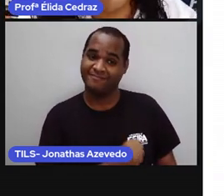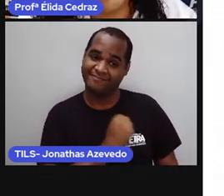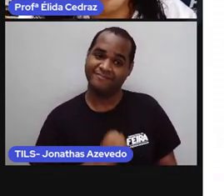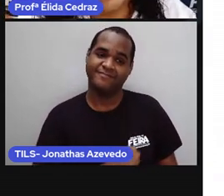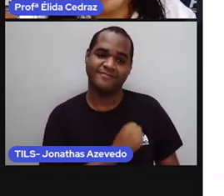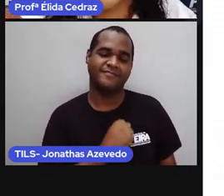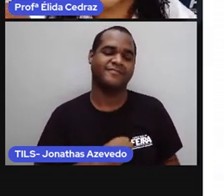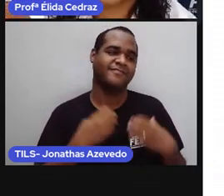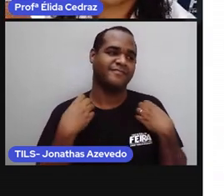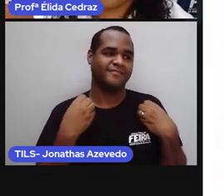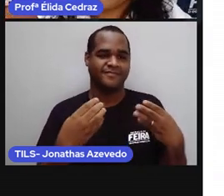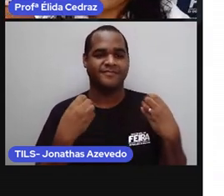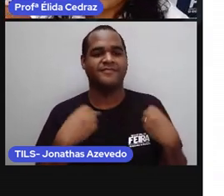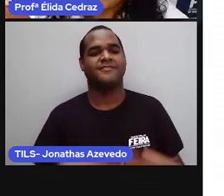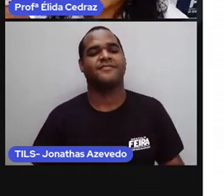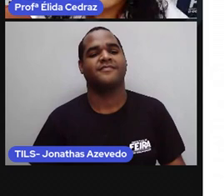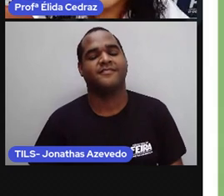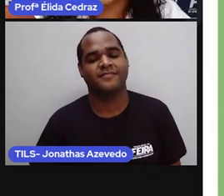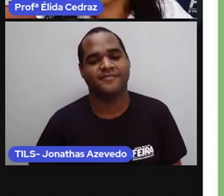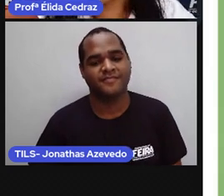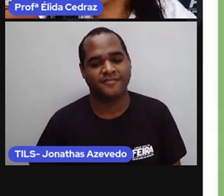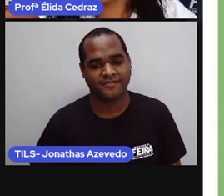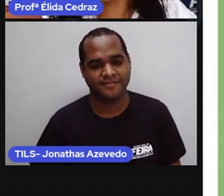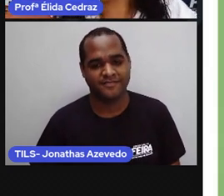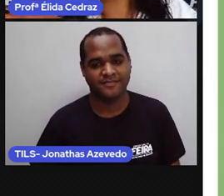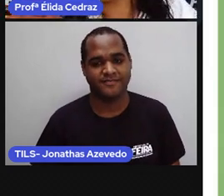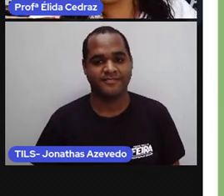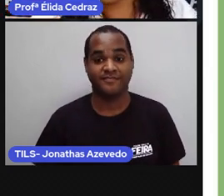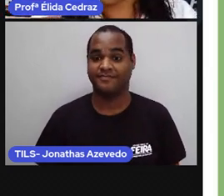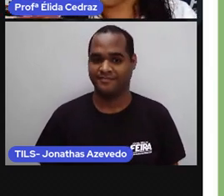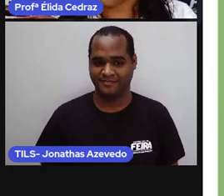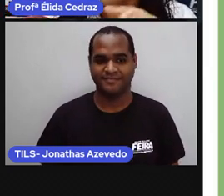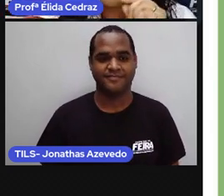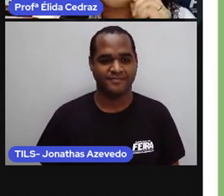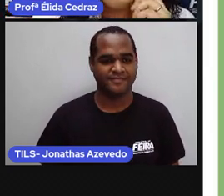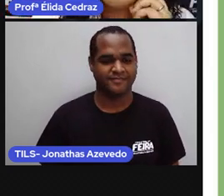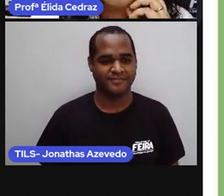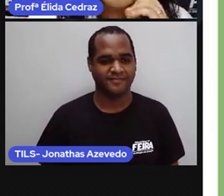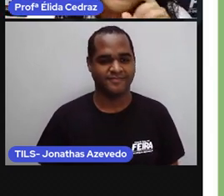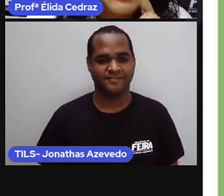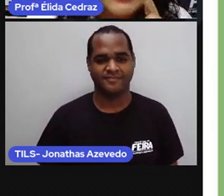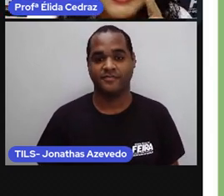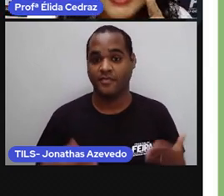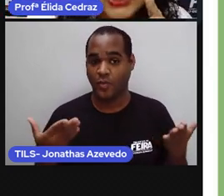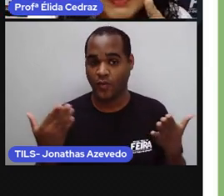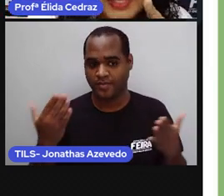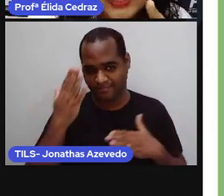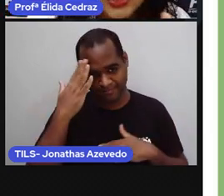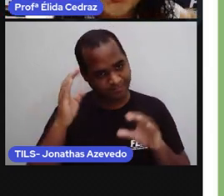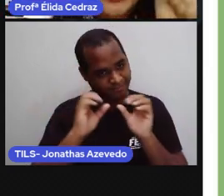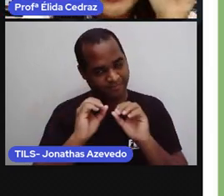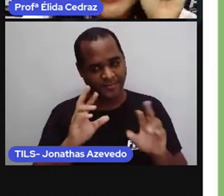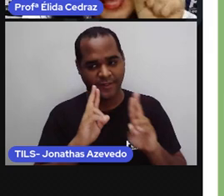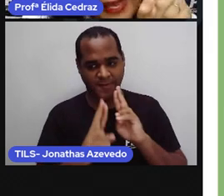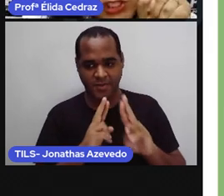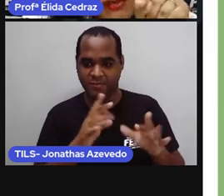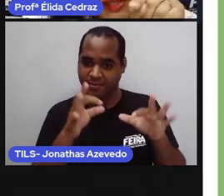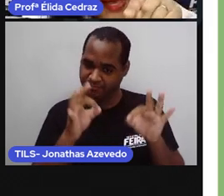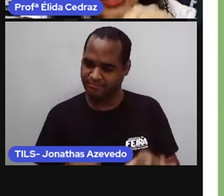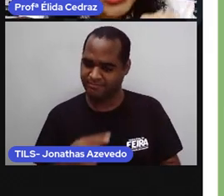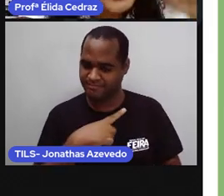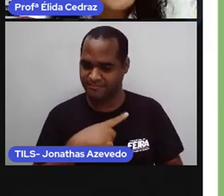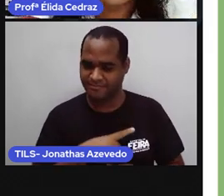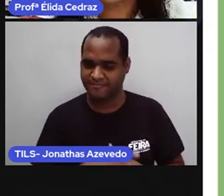saudade de vocês queridos e aí agora nós vamos entender a atividade porque na